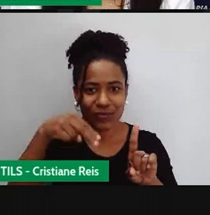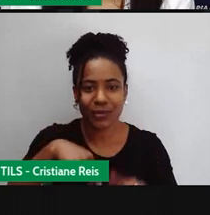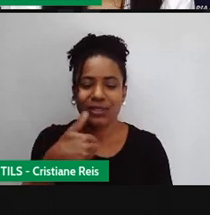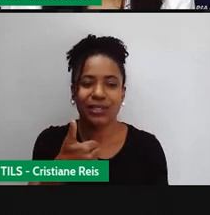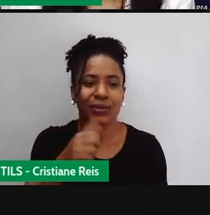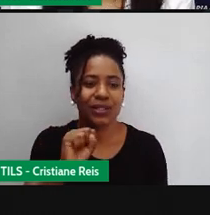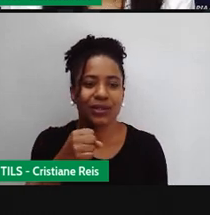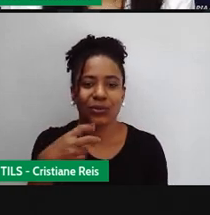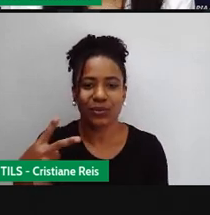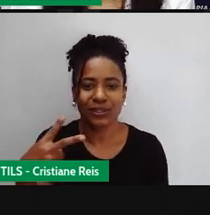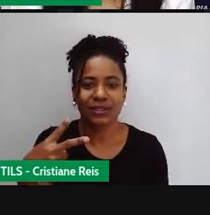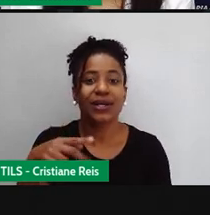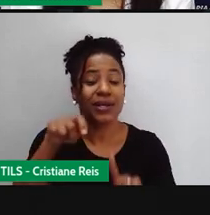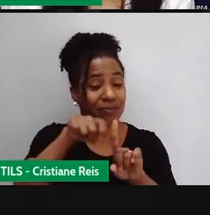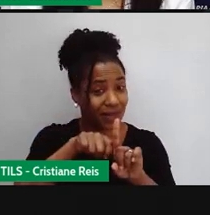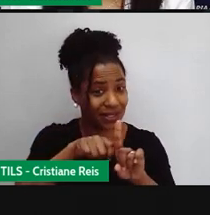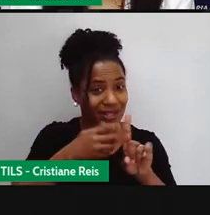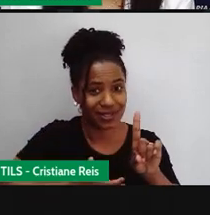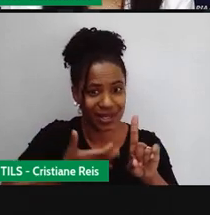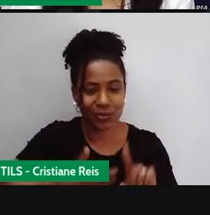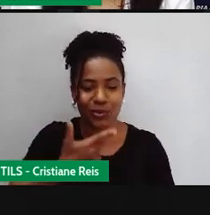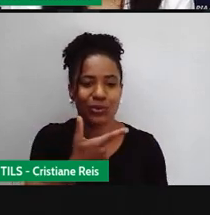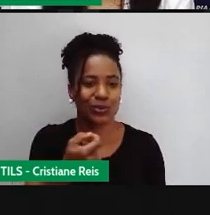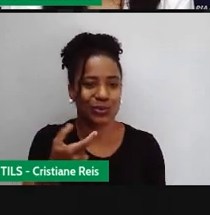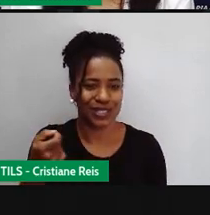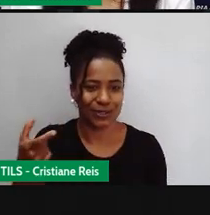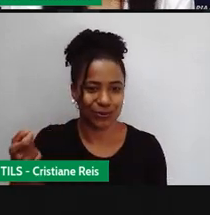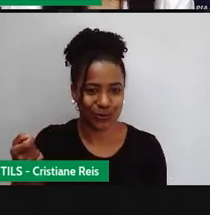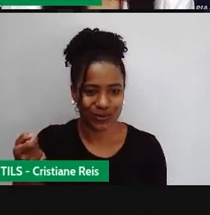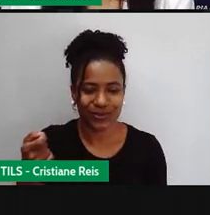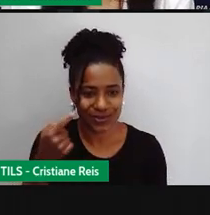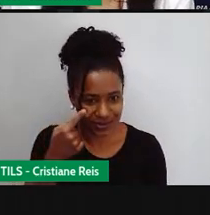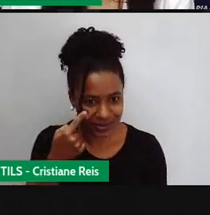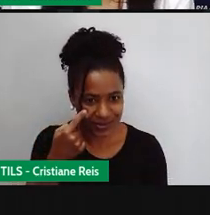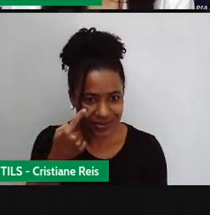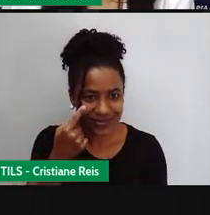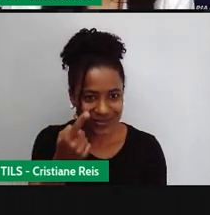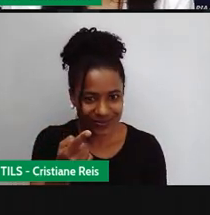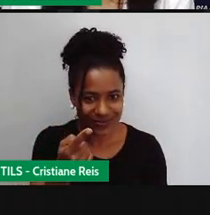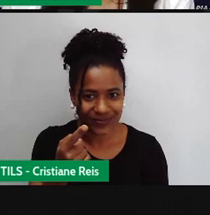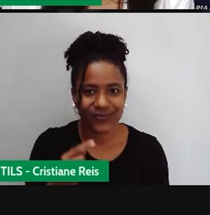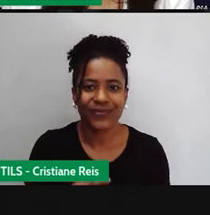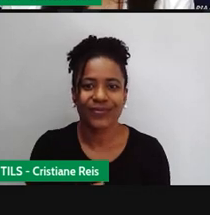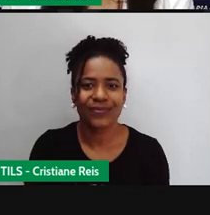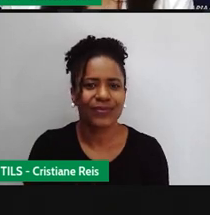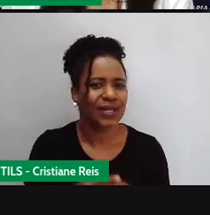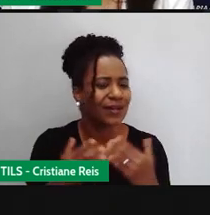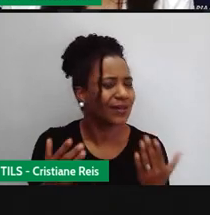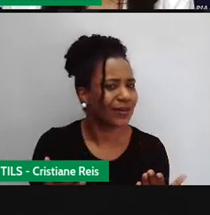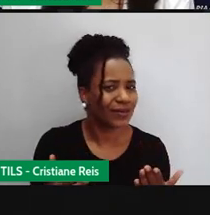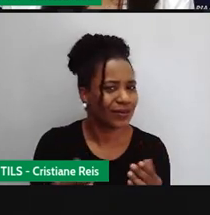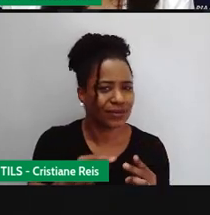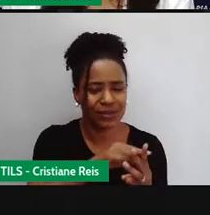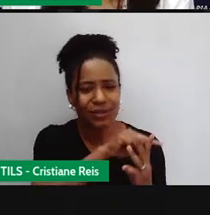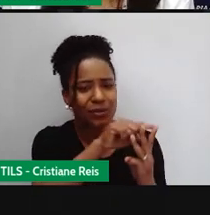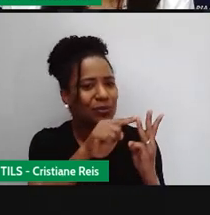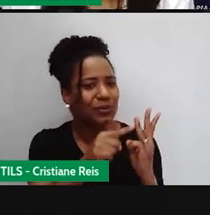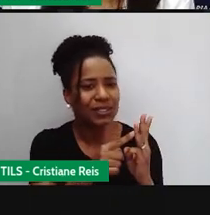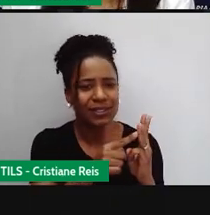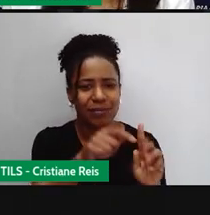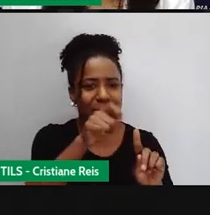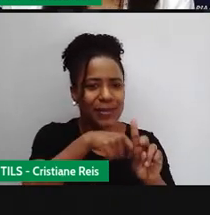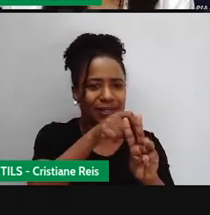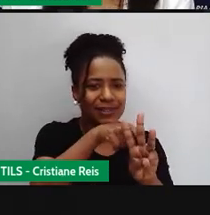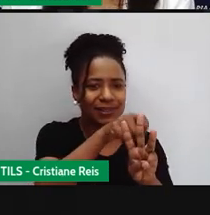182 e em dezembro 200. Qual o consumo de energia nos três